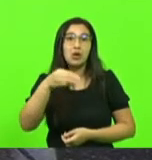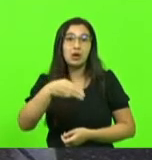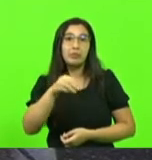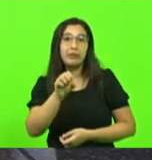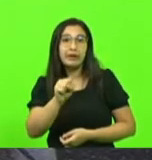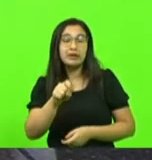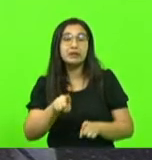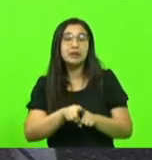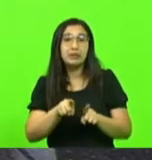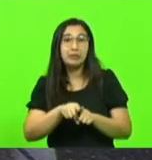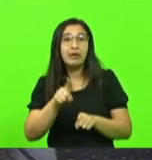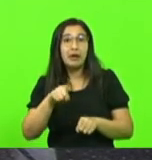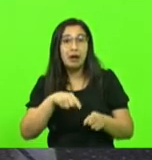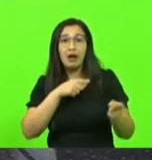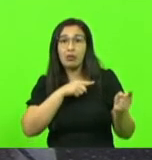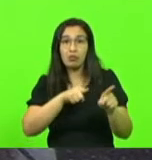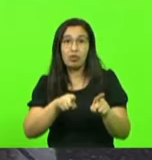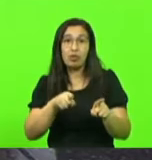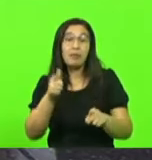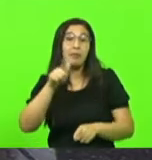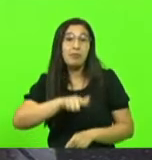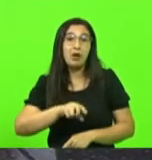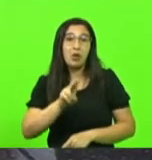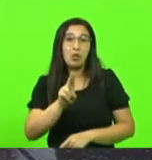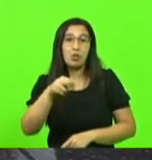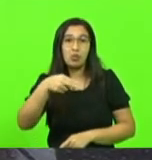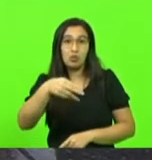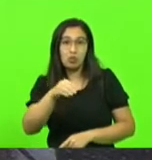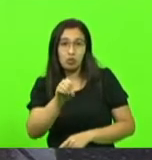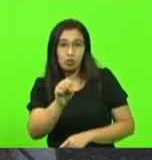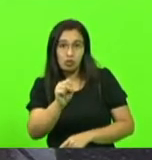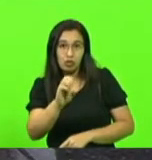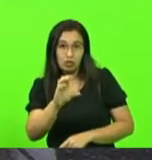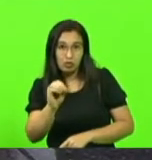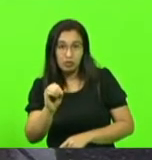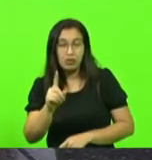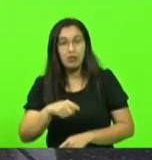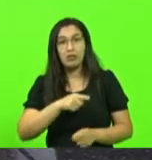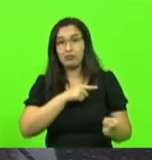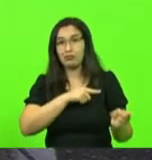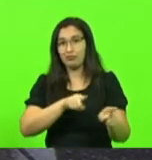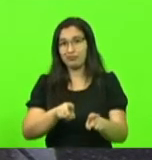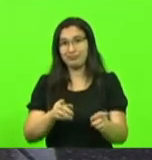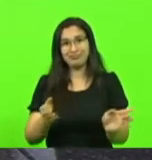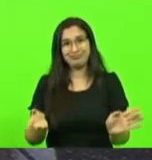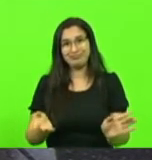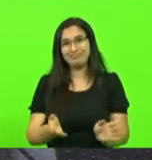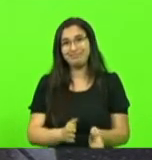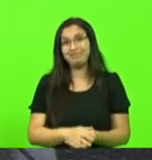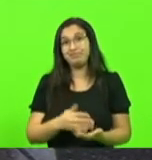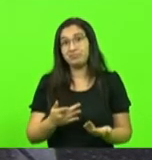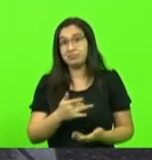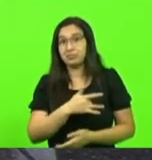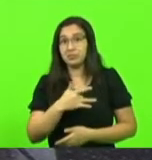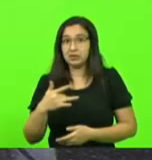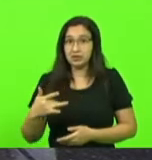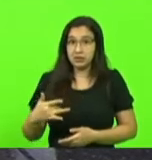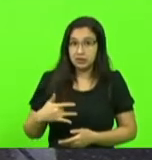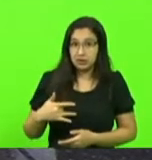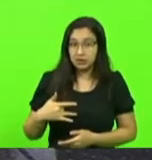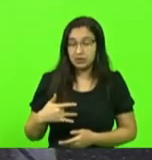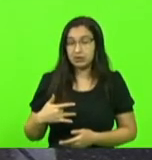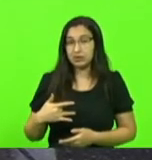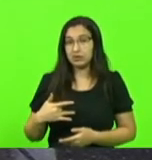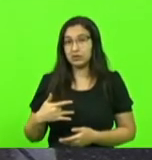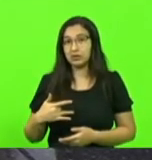contra, até a Unesco é contra. Então, saúde, saúde,